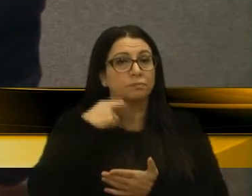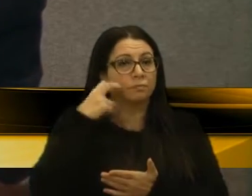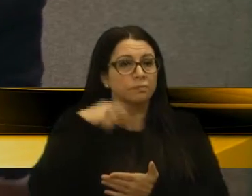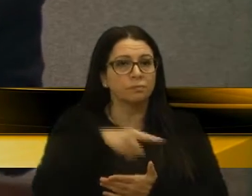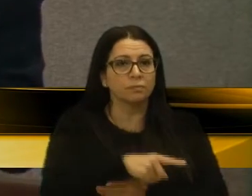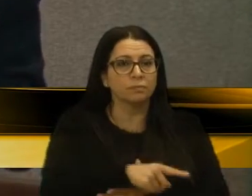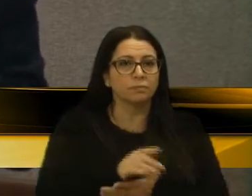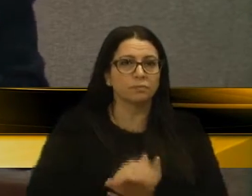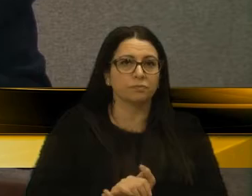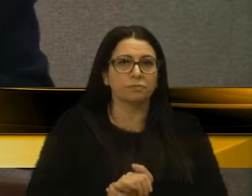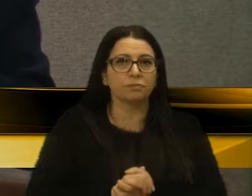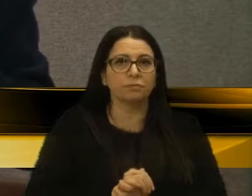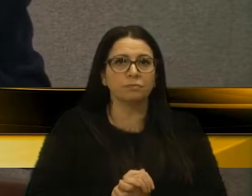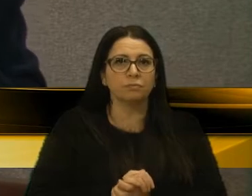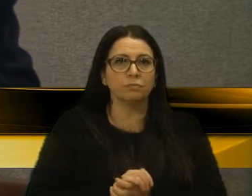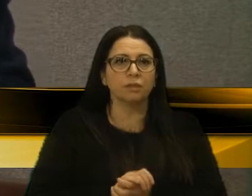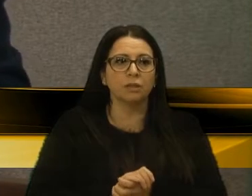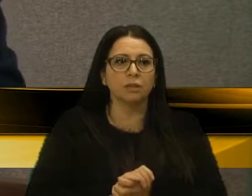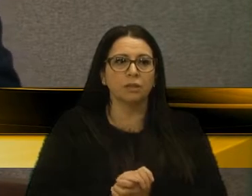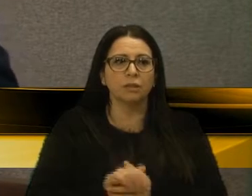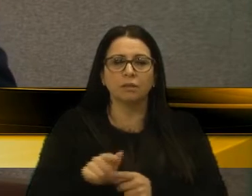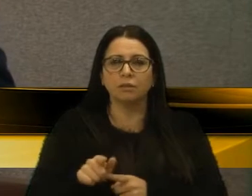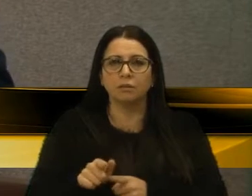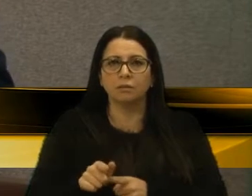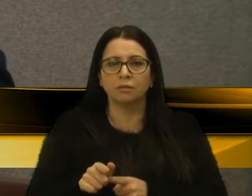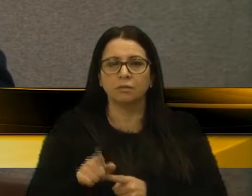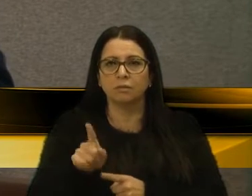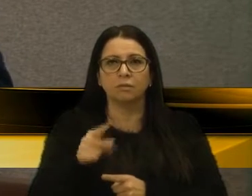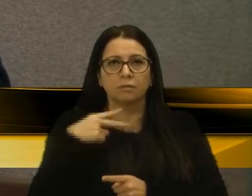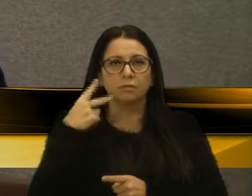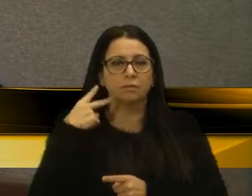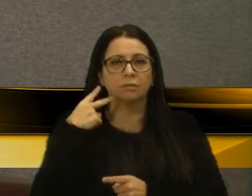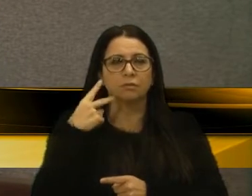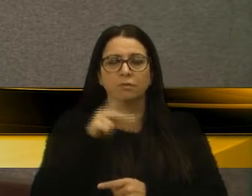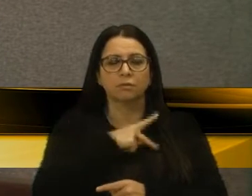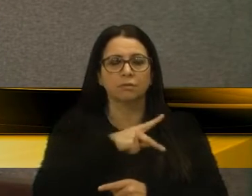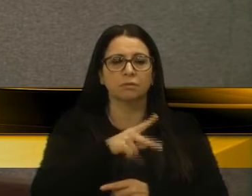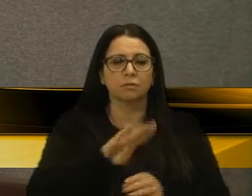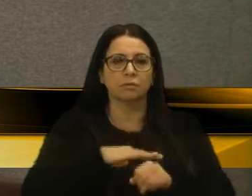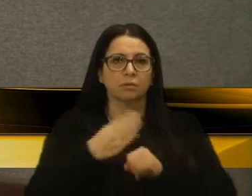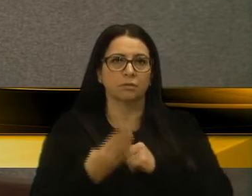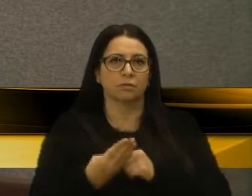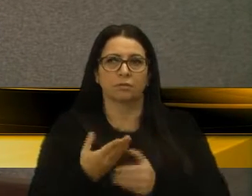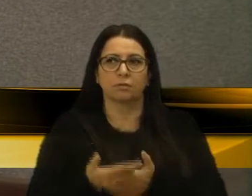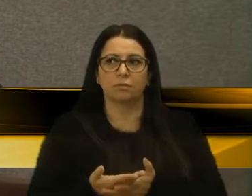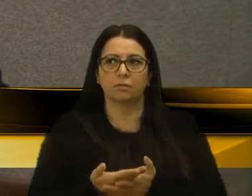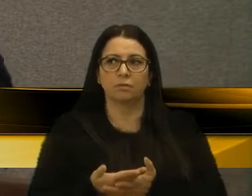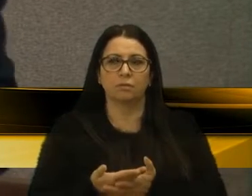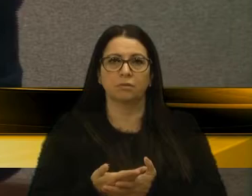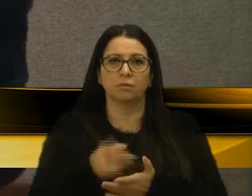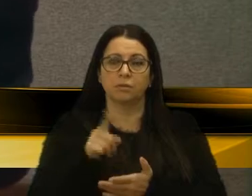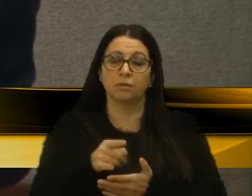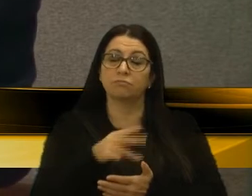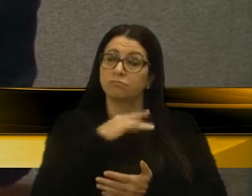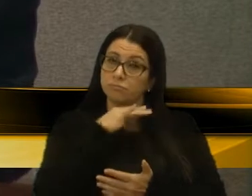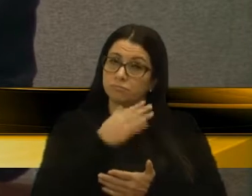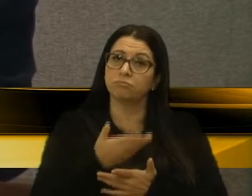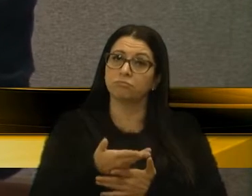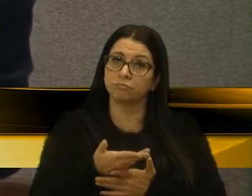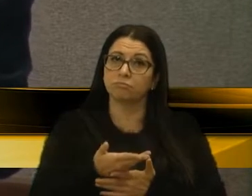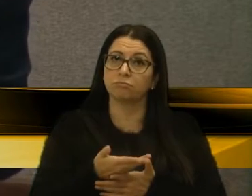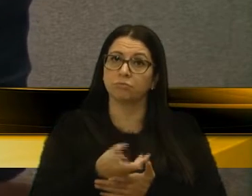eles têm que dizer, olha, nós temos orientação para não receber vereadores e nem presidente de bairro. Isto é ruim.